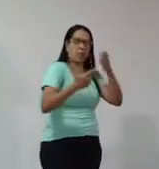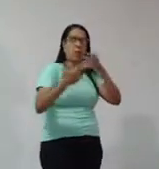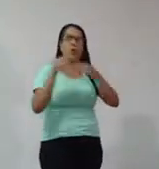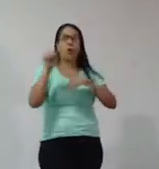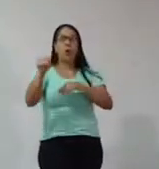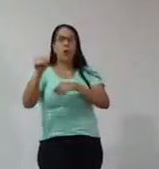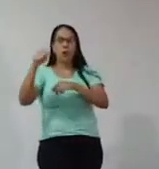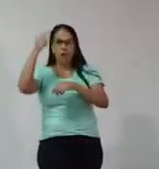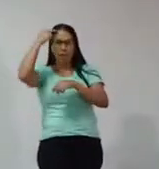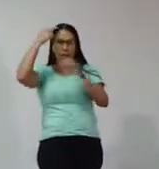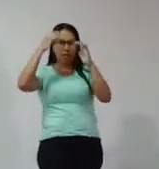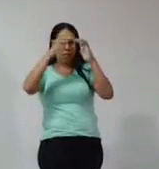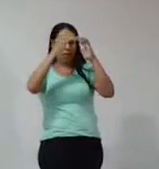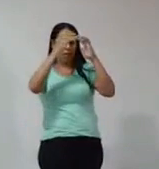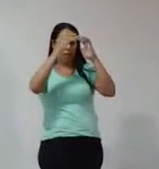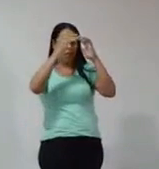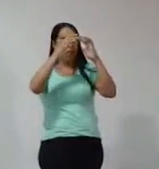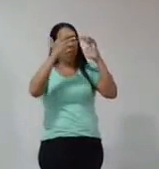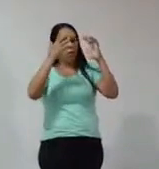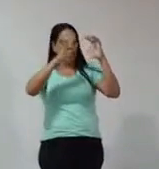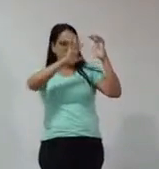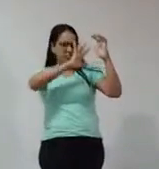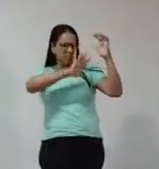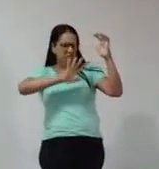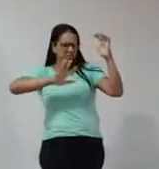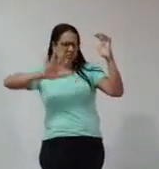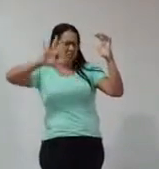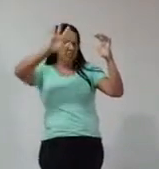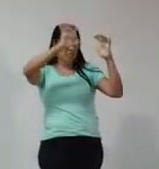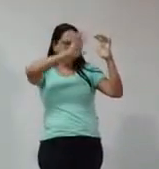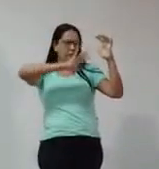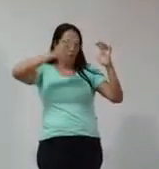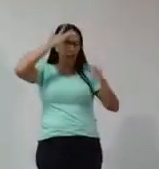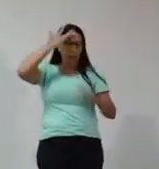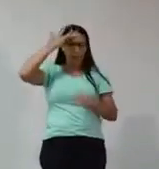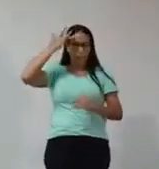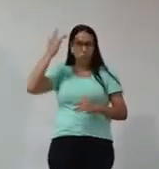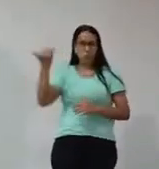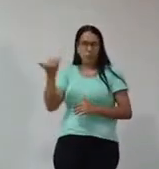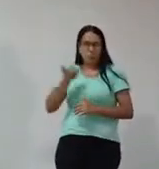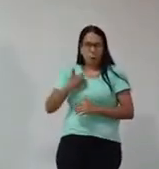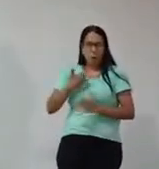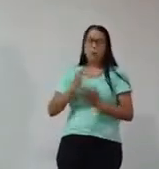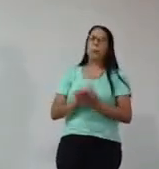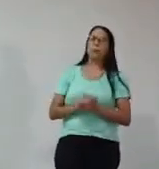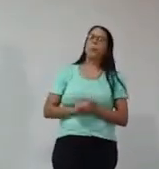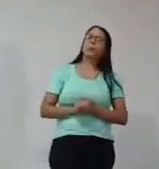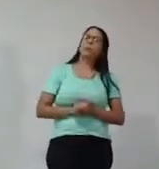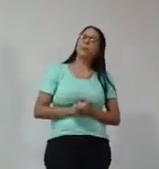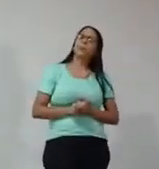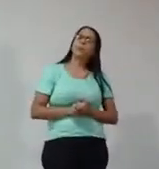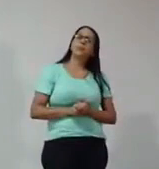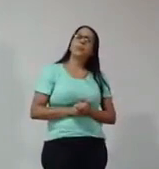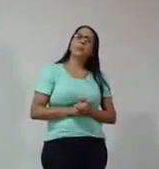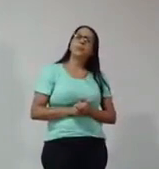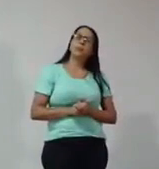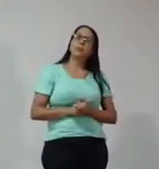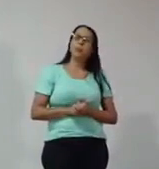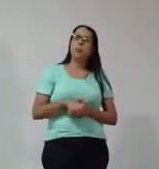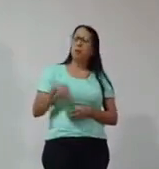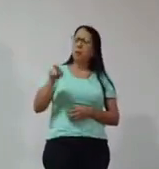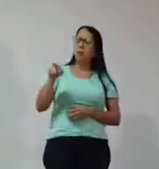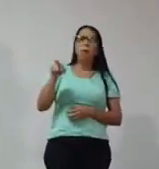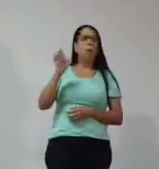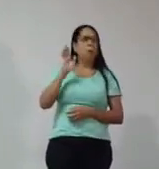poderia ter uma cabeça mais aberta, mas ela disse uma seguinte questão. Eu acho legal